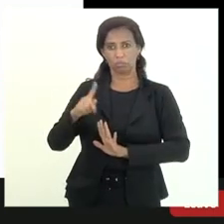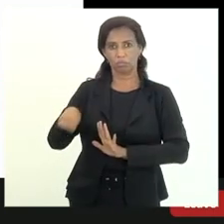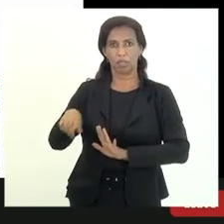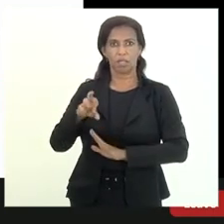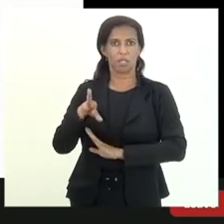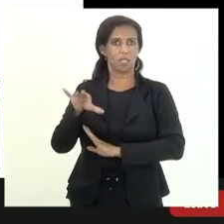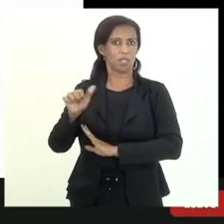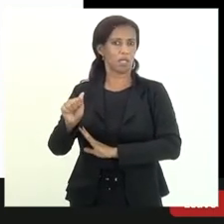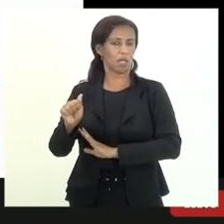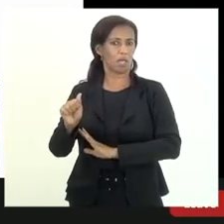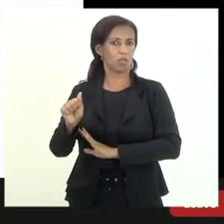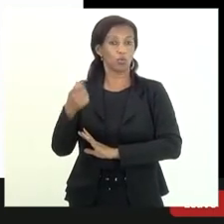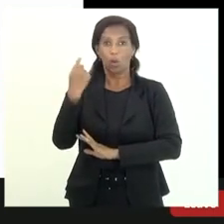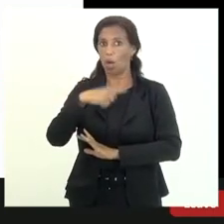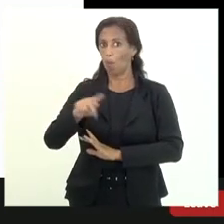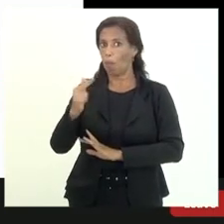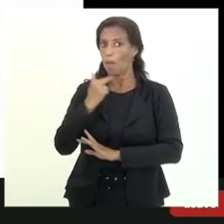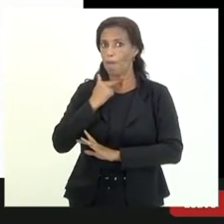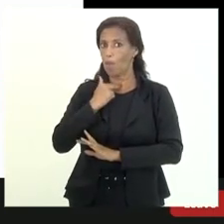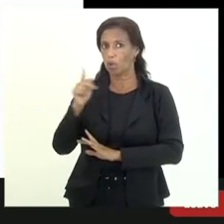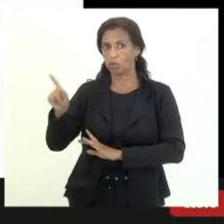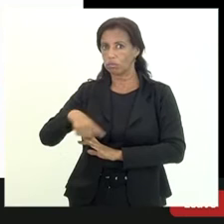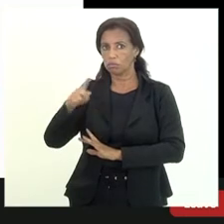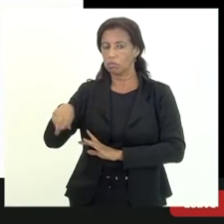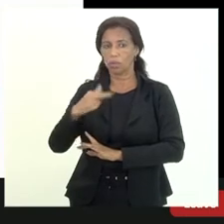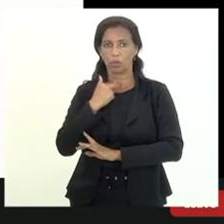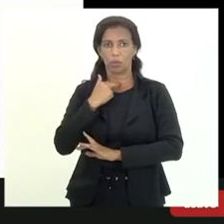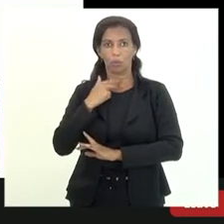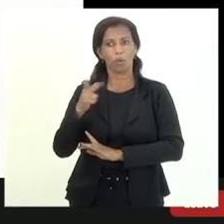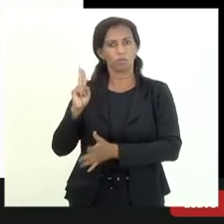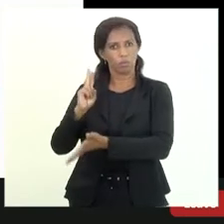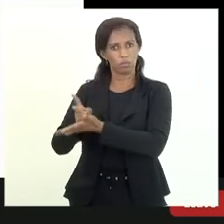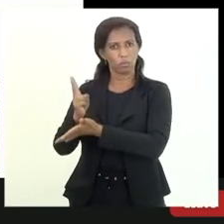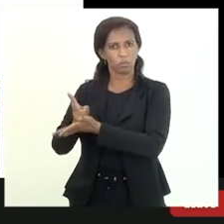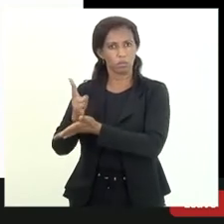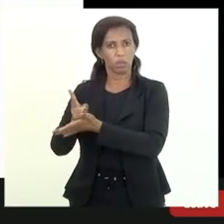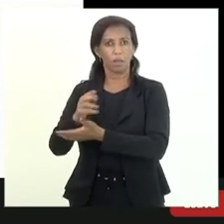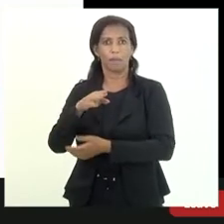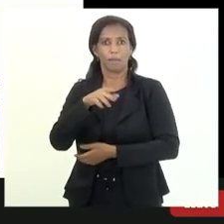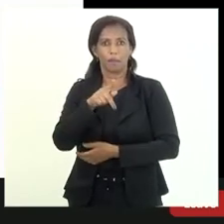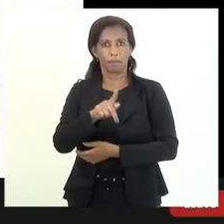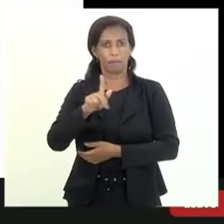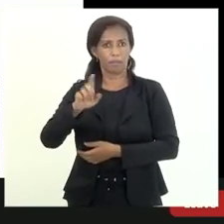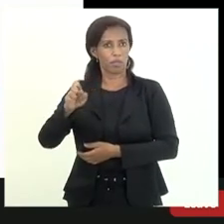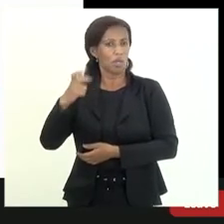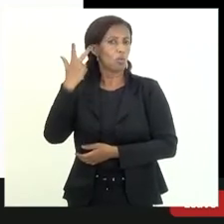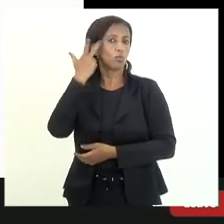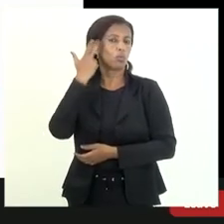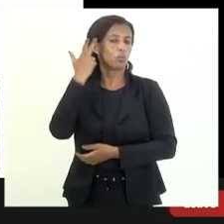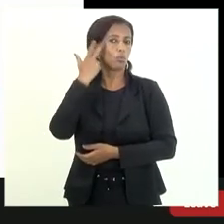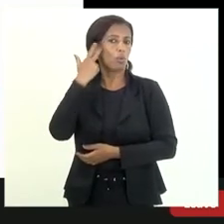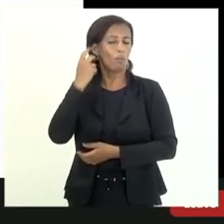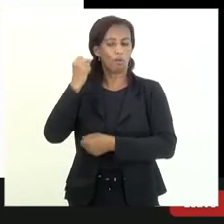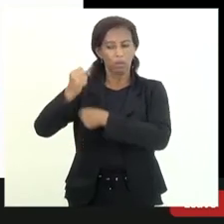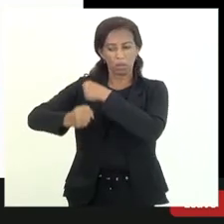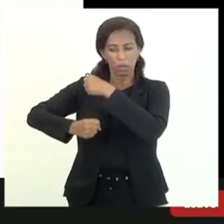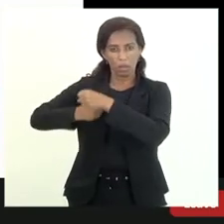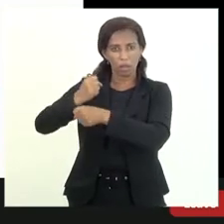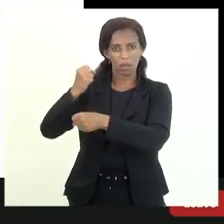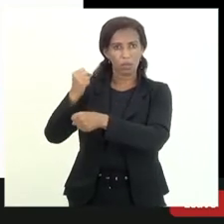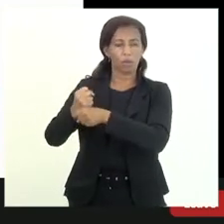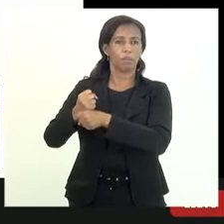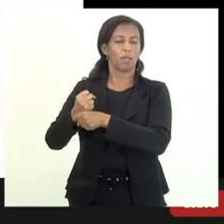crédito ele não tem que ser cancelado ele vai continuar sua cobrança normal pela PGE o trâmite normal e anualmente seria